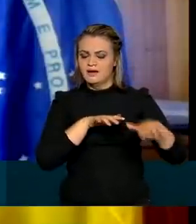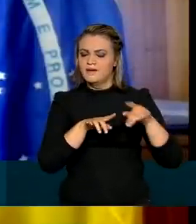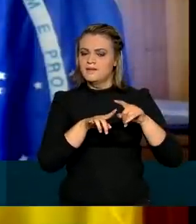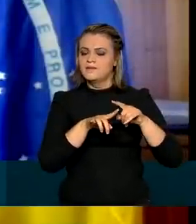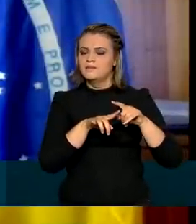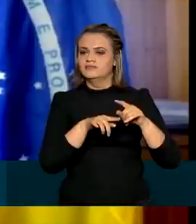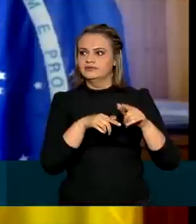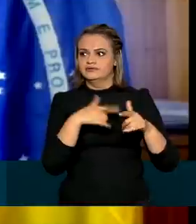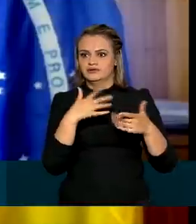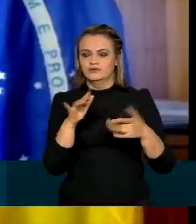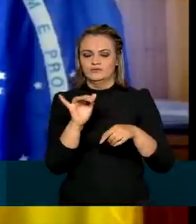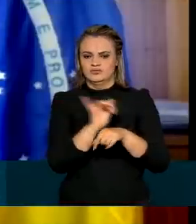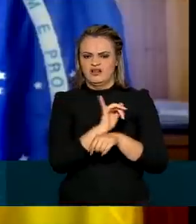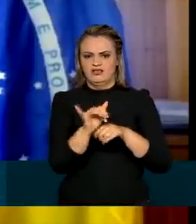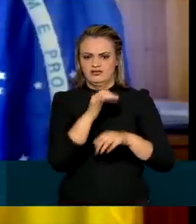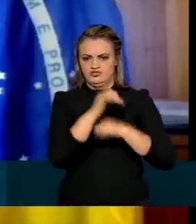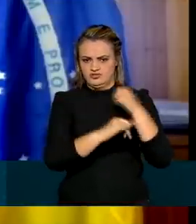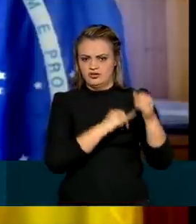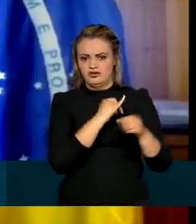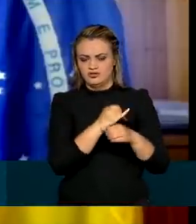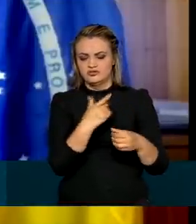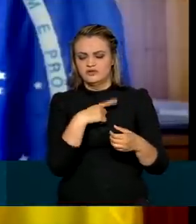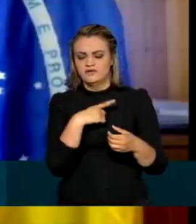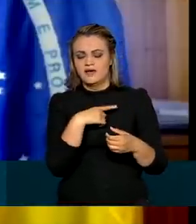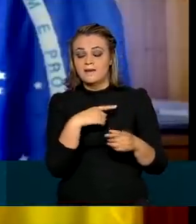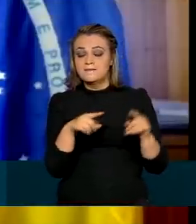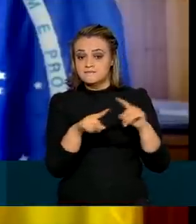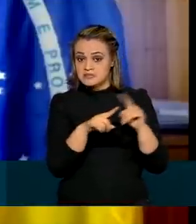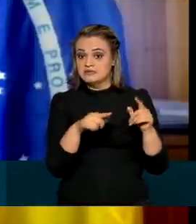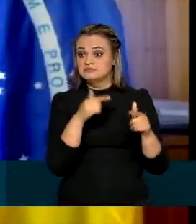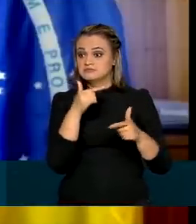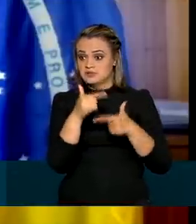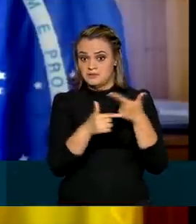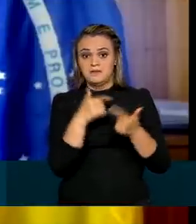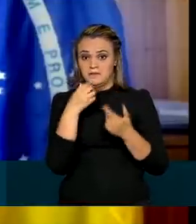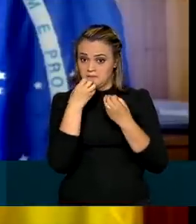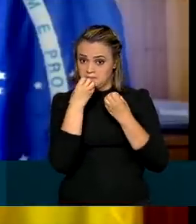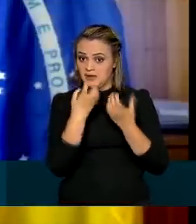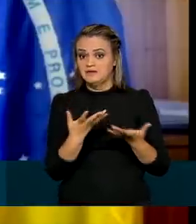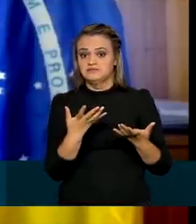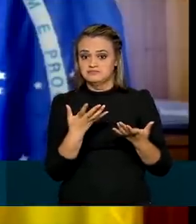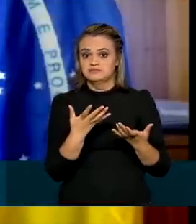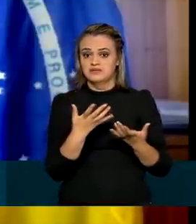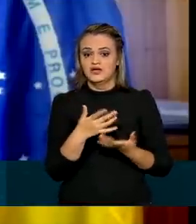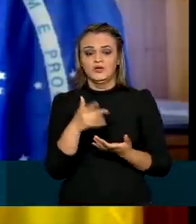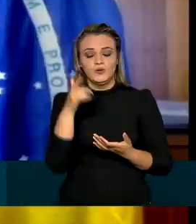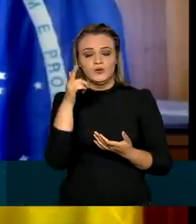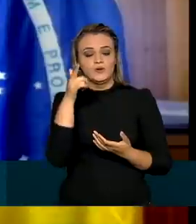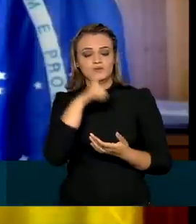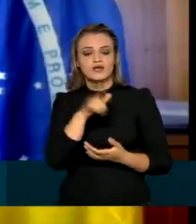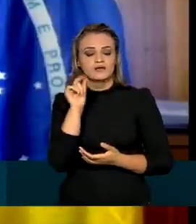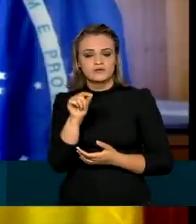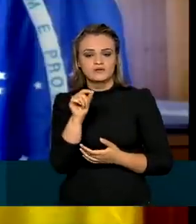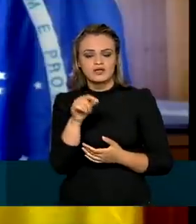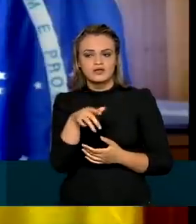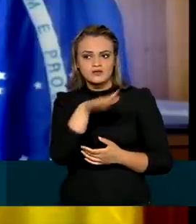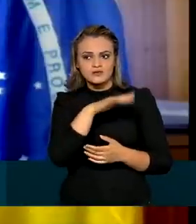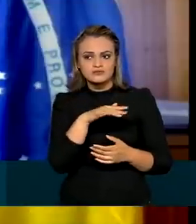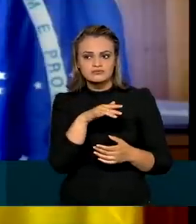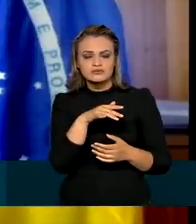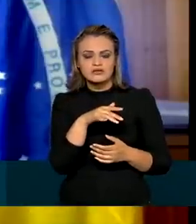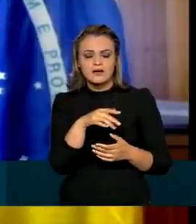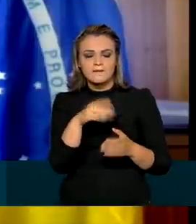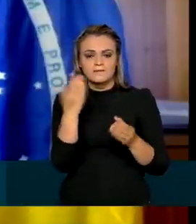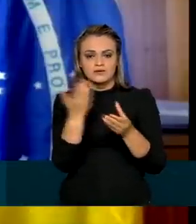com os meios digitais, conseguimos virtualizar mais de